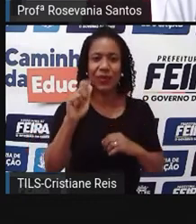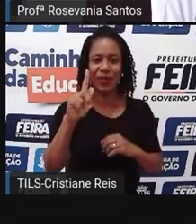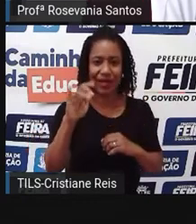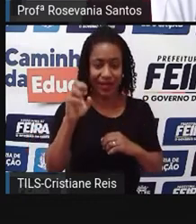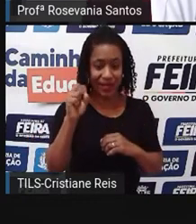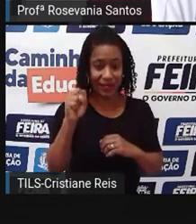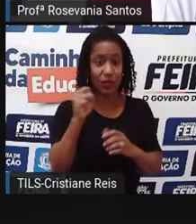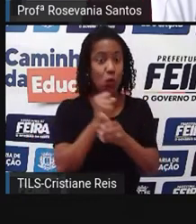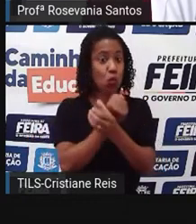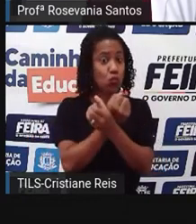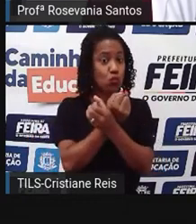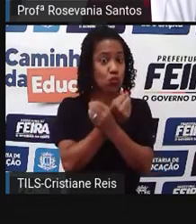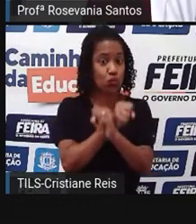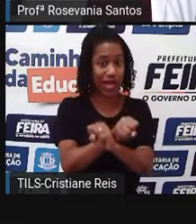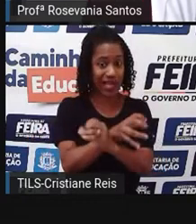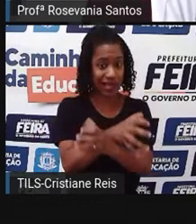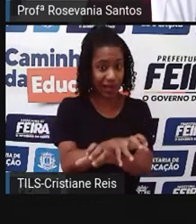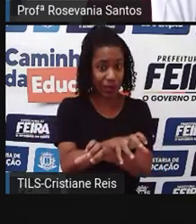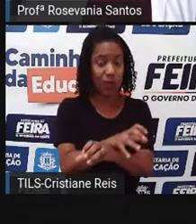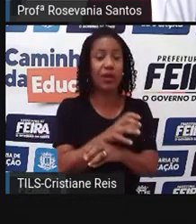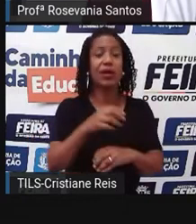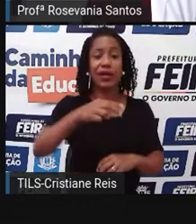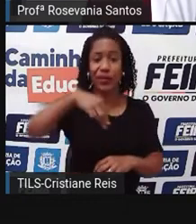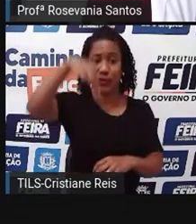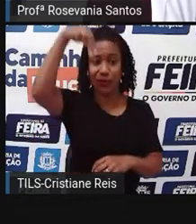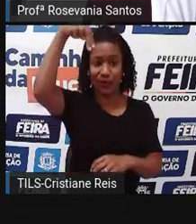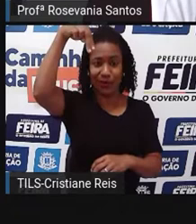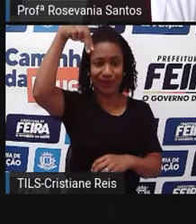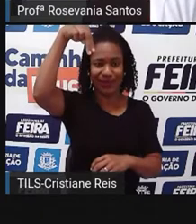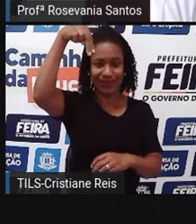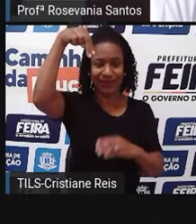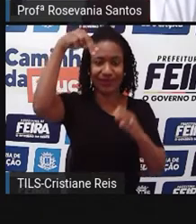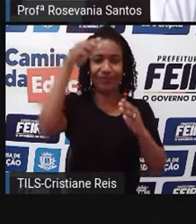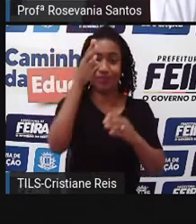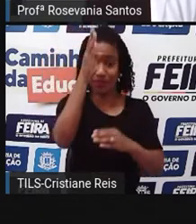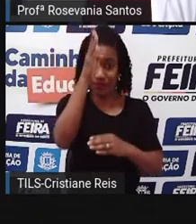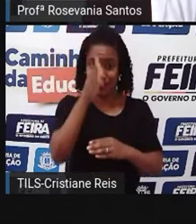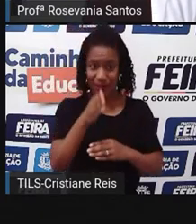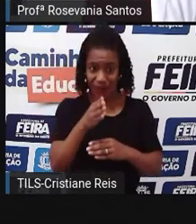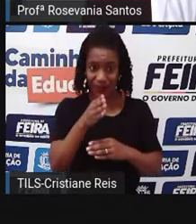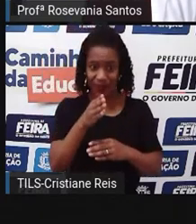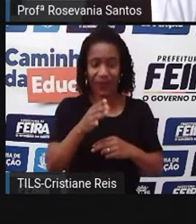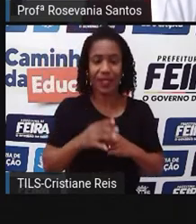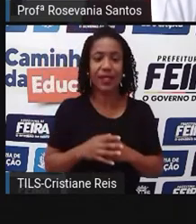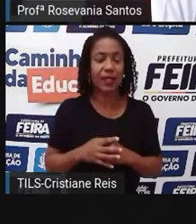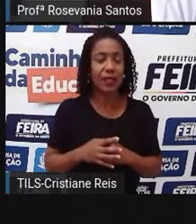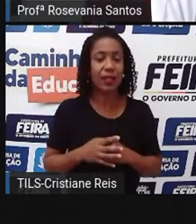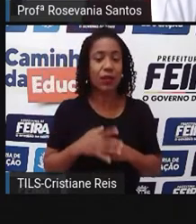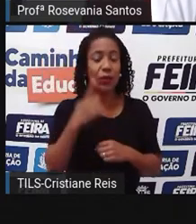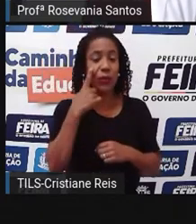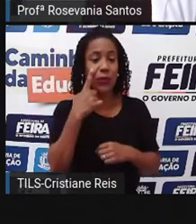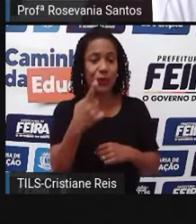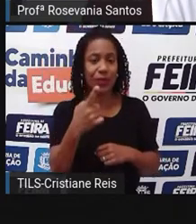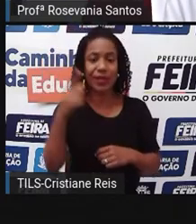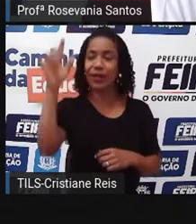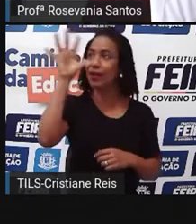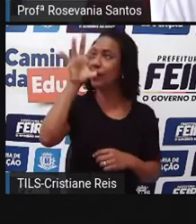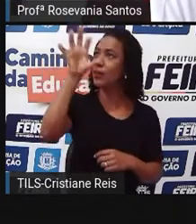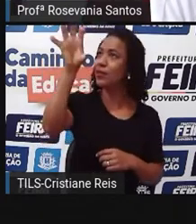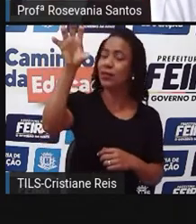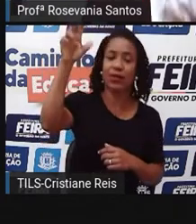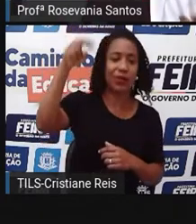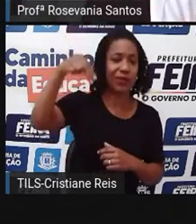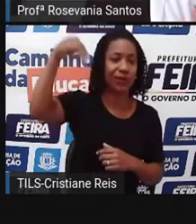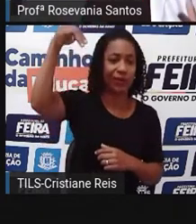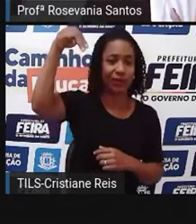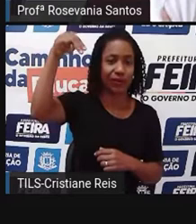o Sertão e o Meio Norte, a divisão. Ela vem daqui, nesse sentido, para cá. Então essa região nordeste é a primeira,